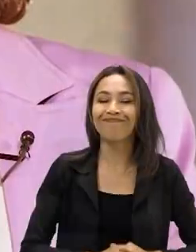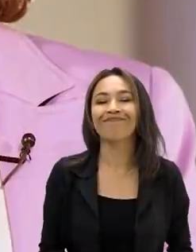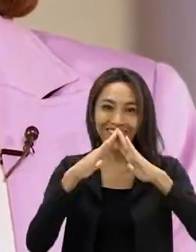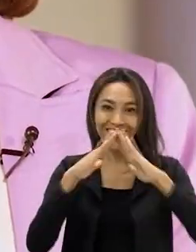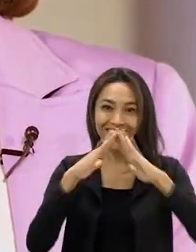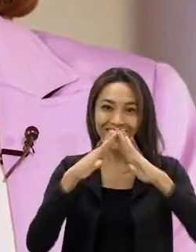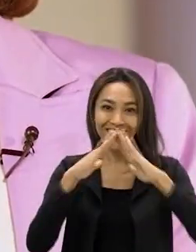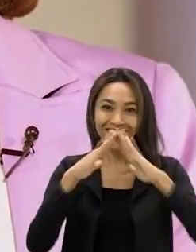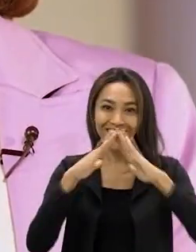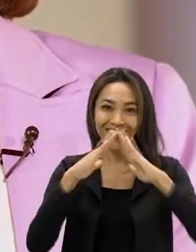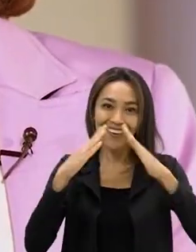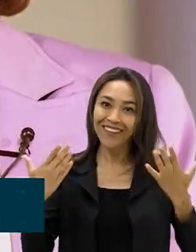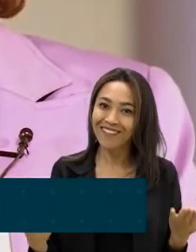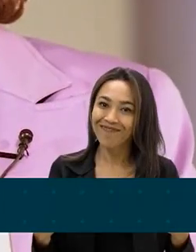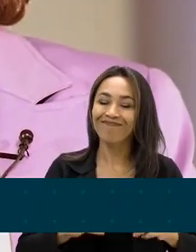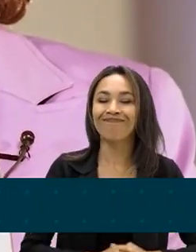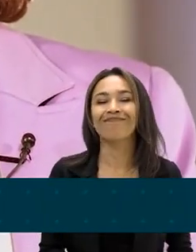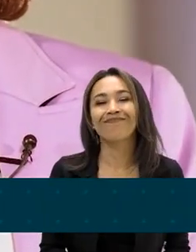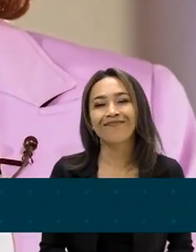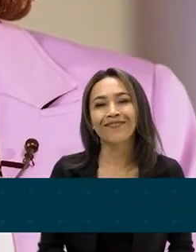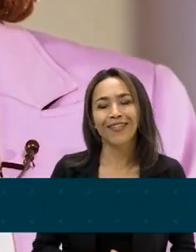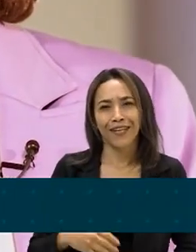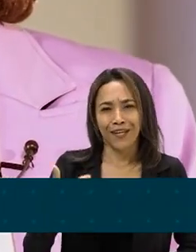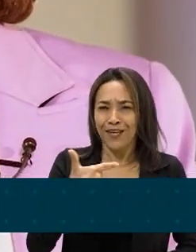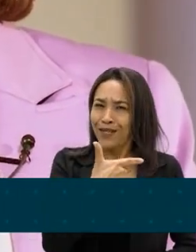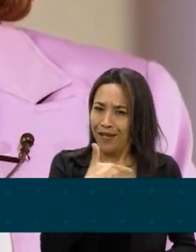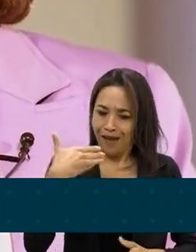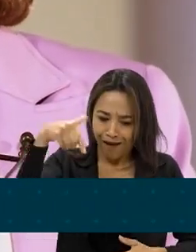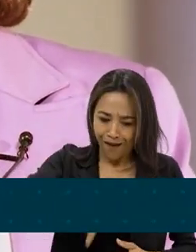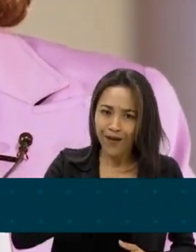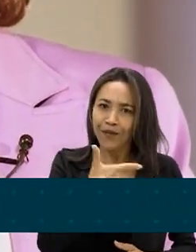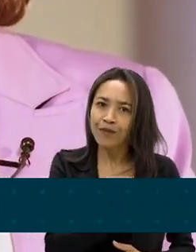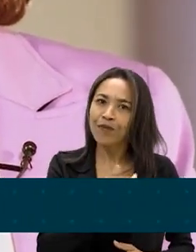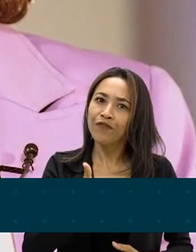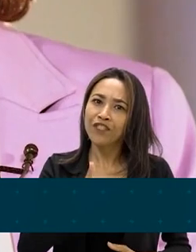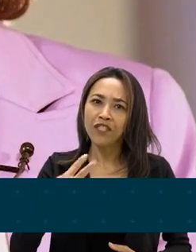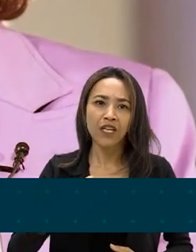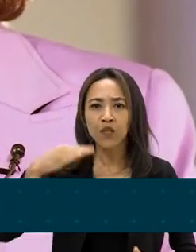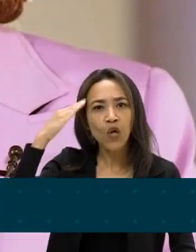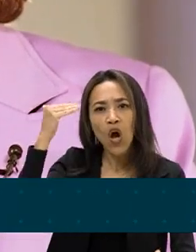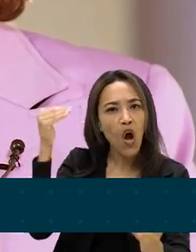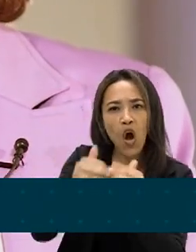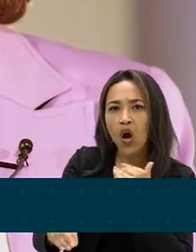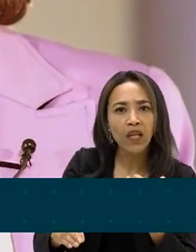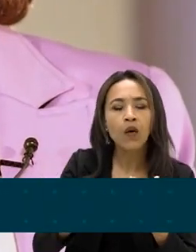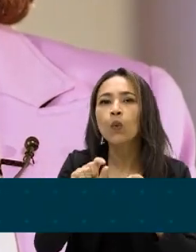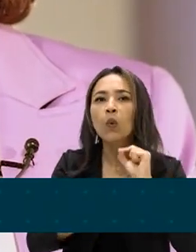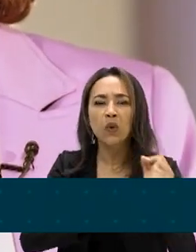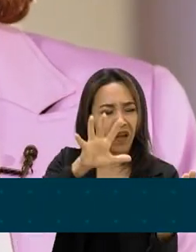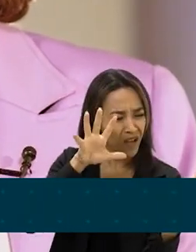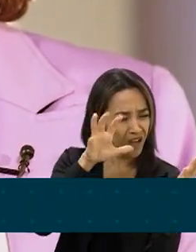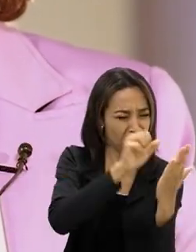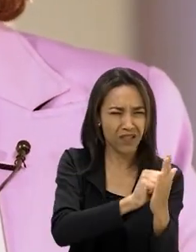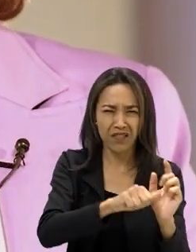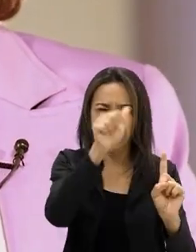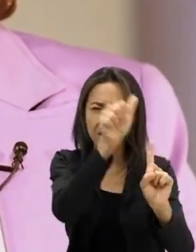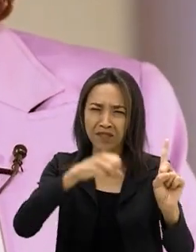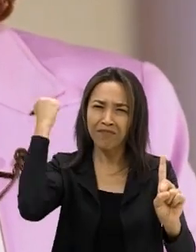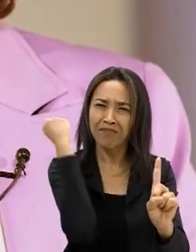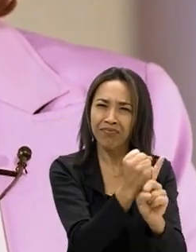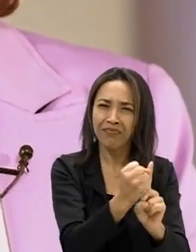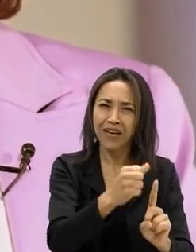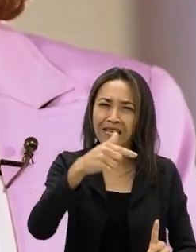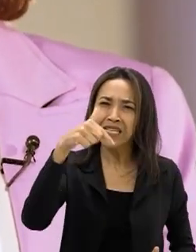pleno 2023, não é admissível que o país registre um feminicídio a cada